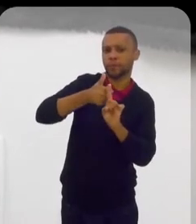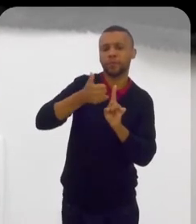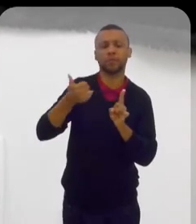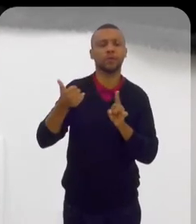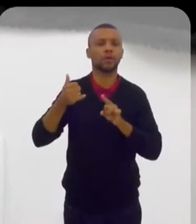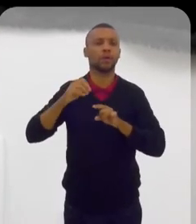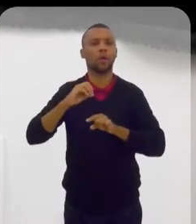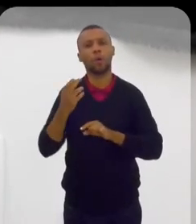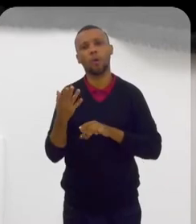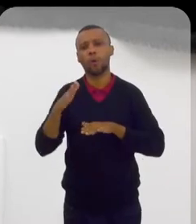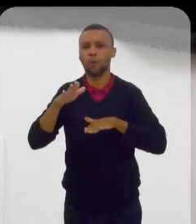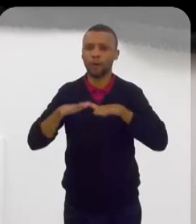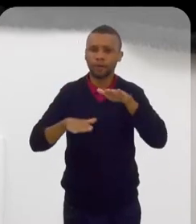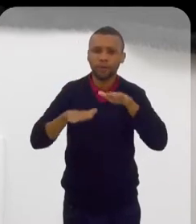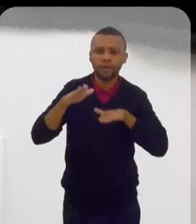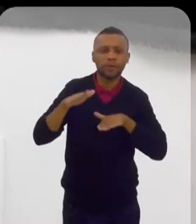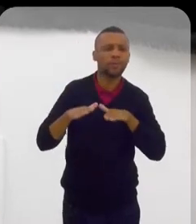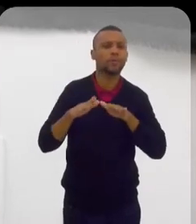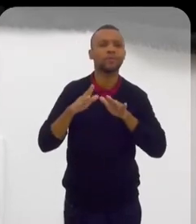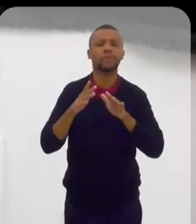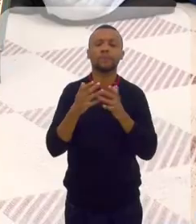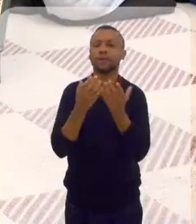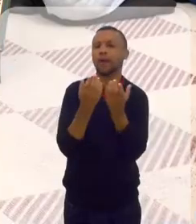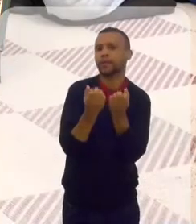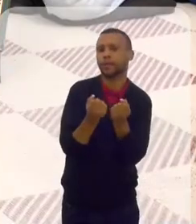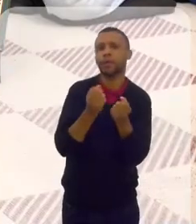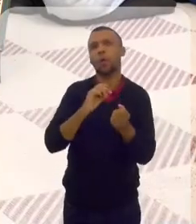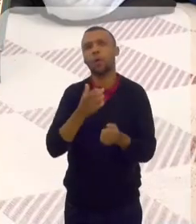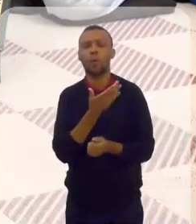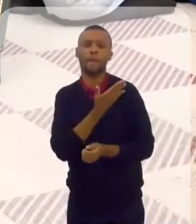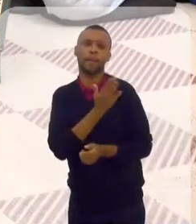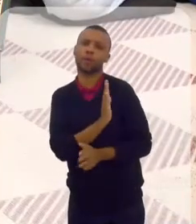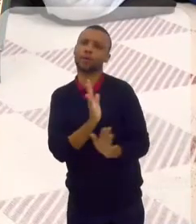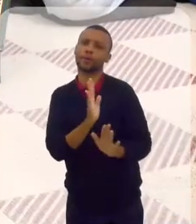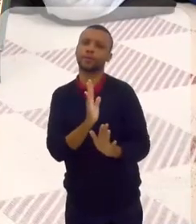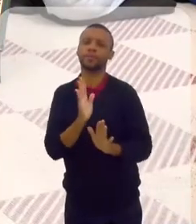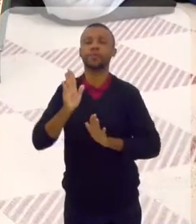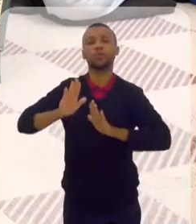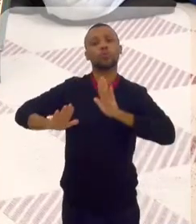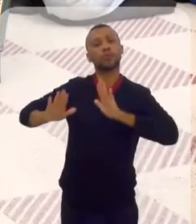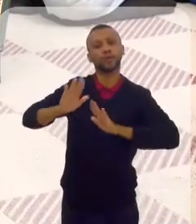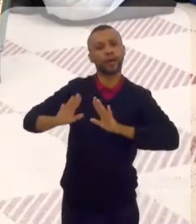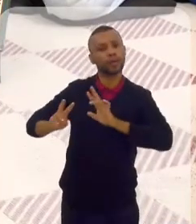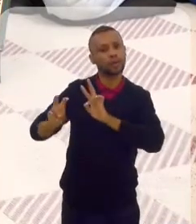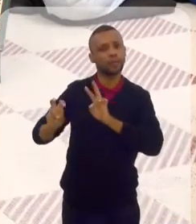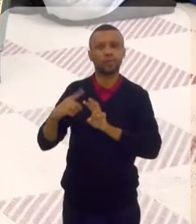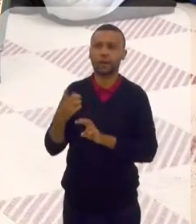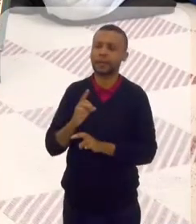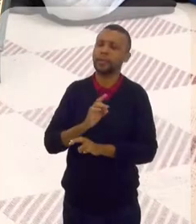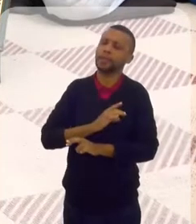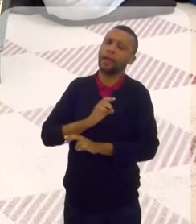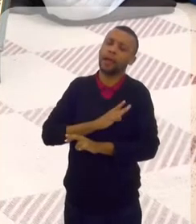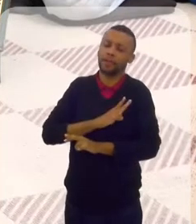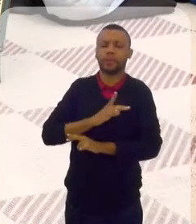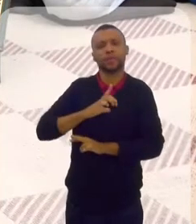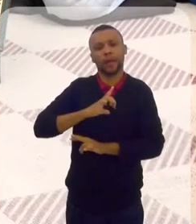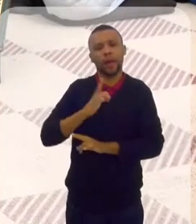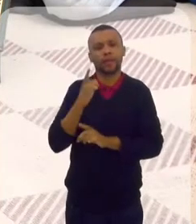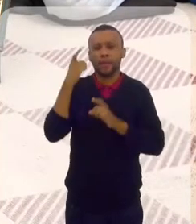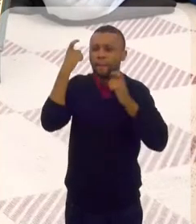tolerância, talvez. Então, gente sempre toma cuidado com relação a isso. Claro que a gente teme, né? A gente